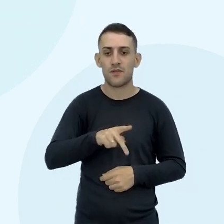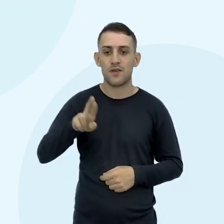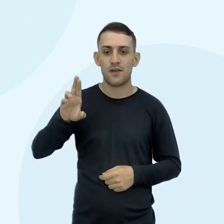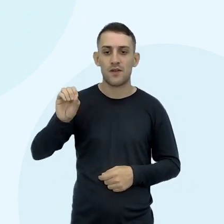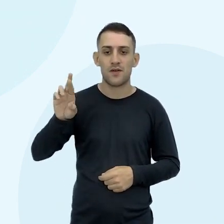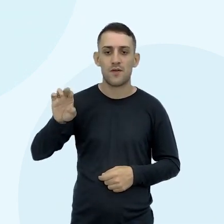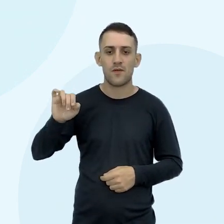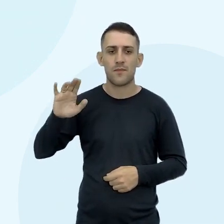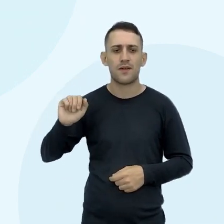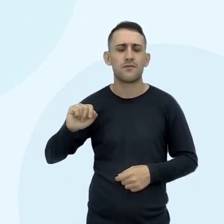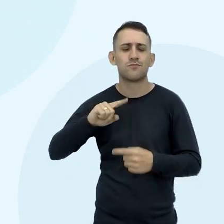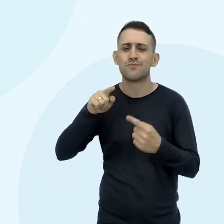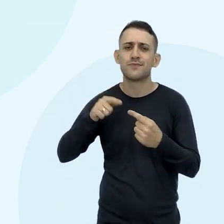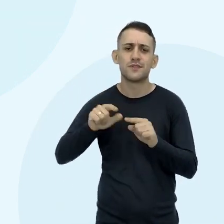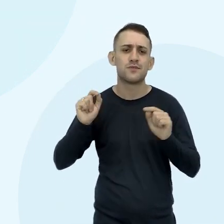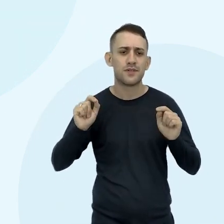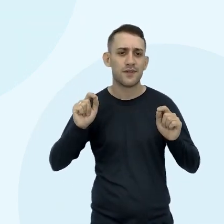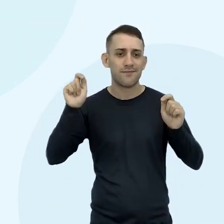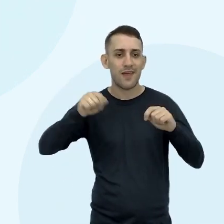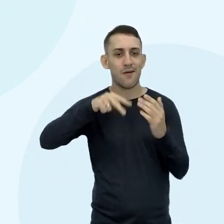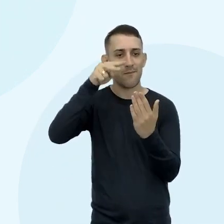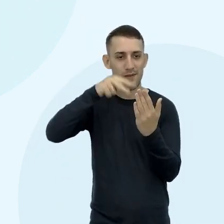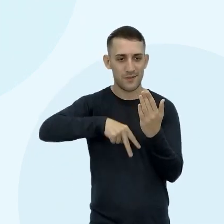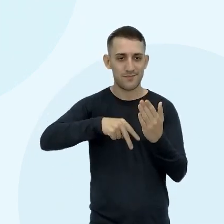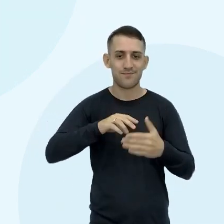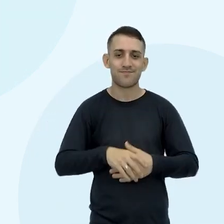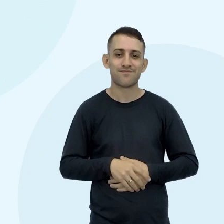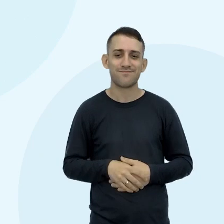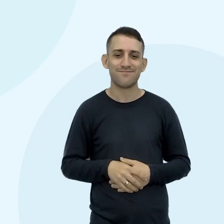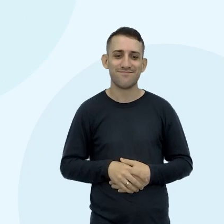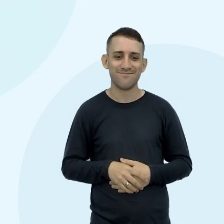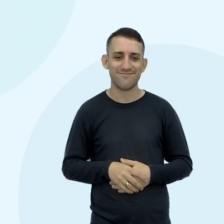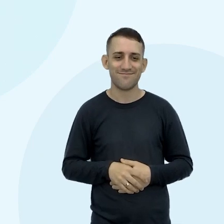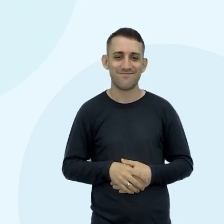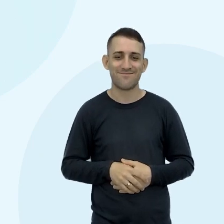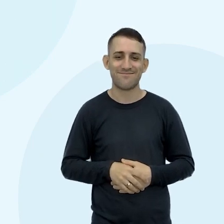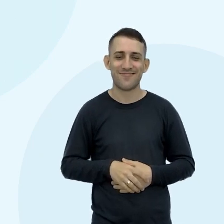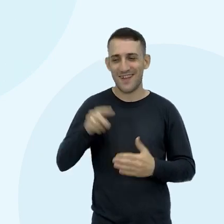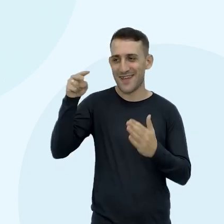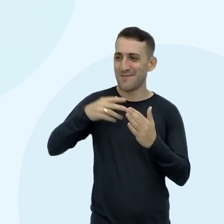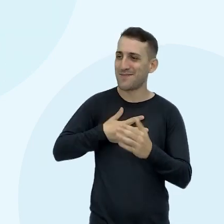caso Qual que o objetivo? Pode ler aí pra mim Pode ler pra mim Isso aí